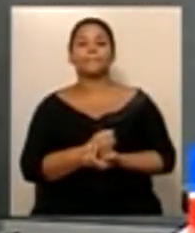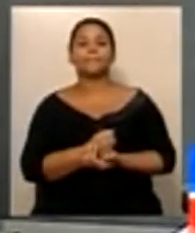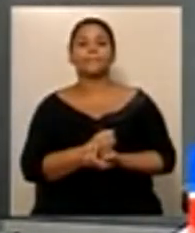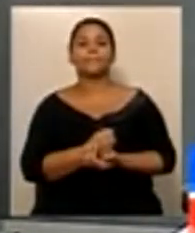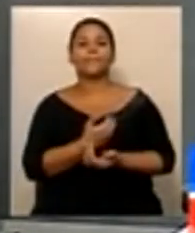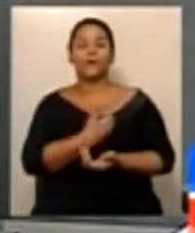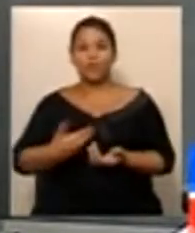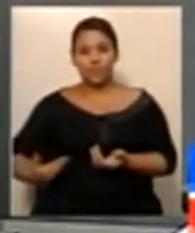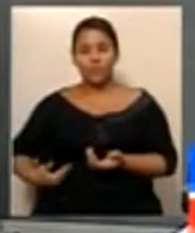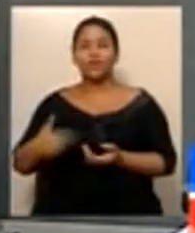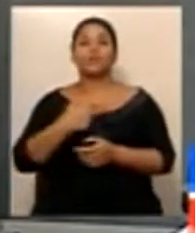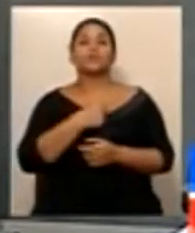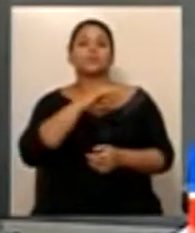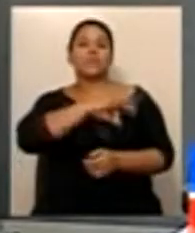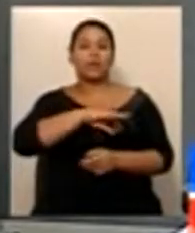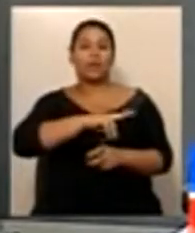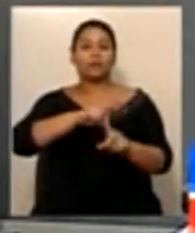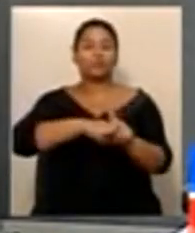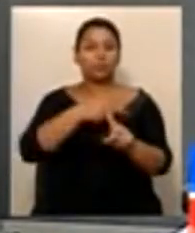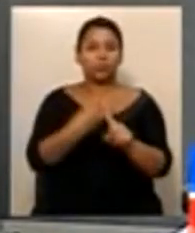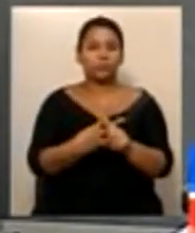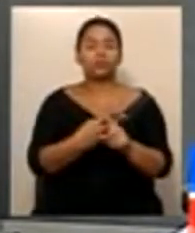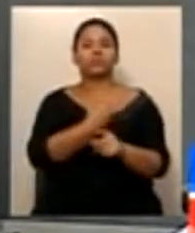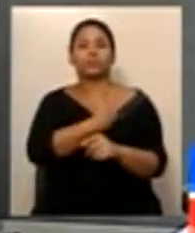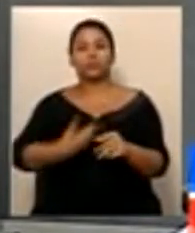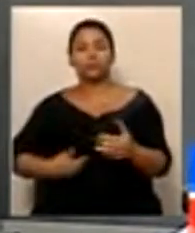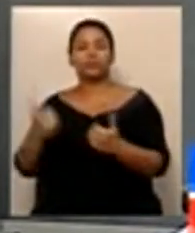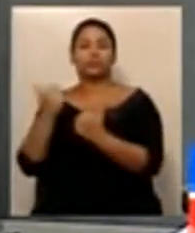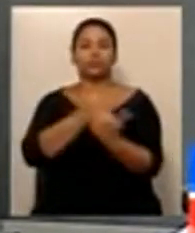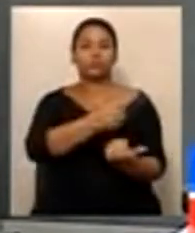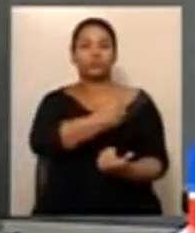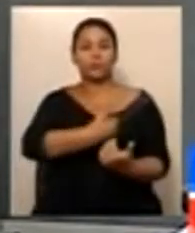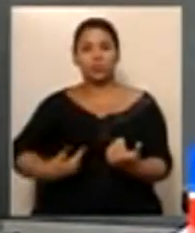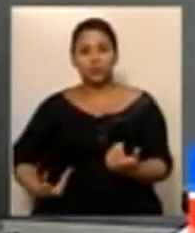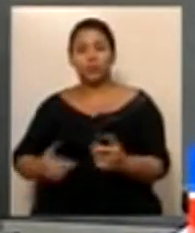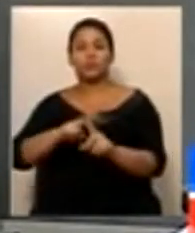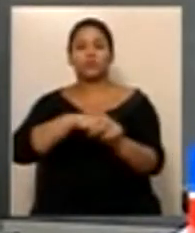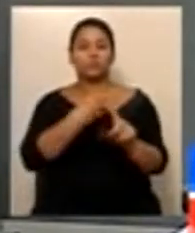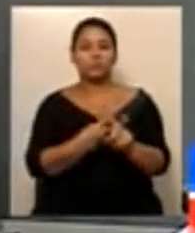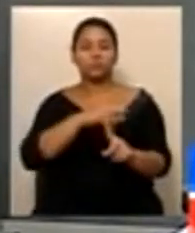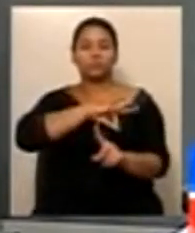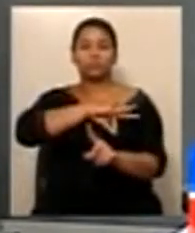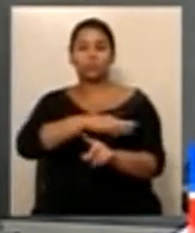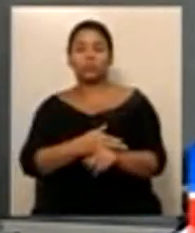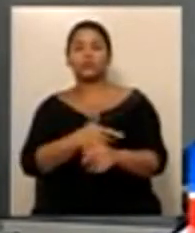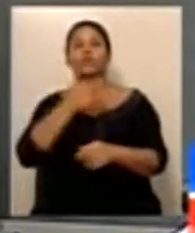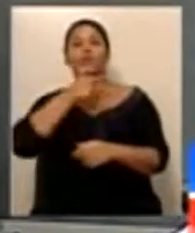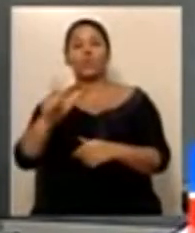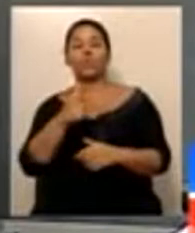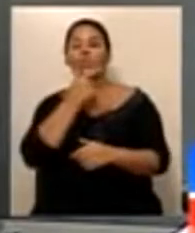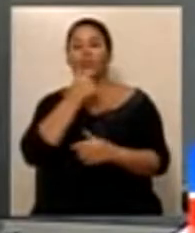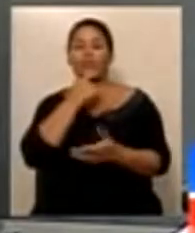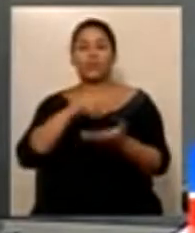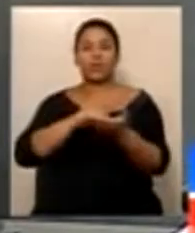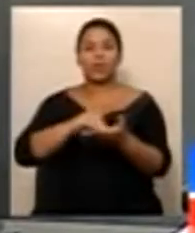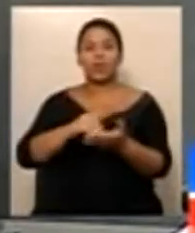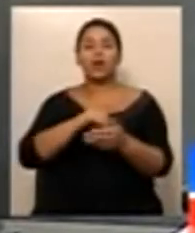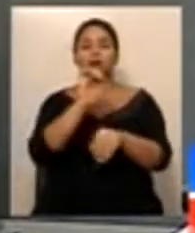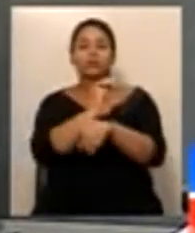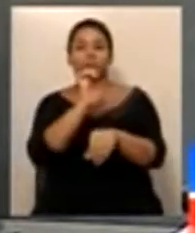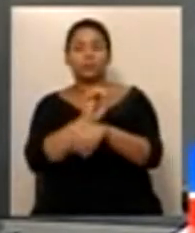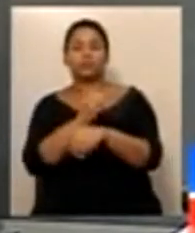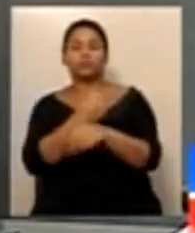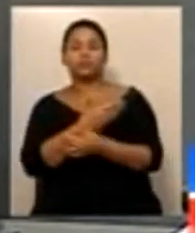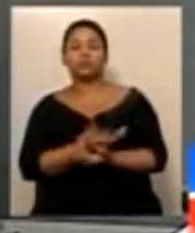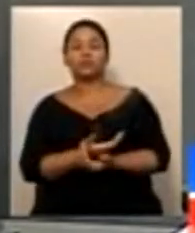governador, do vice-governador e dos secretários de Estado e adota outras providências. Em discussão? A